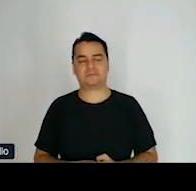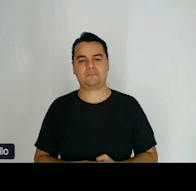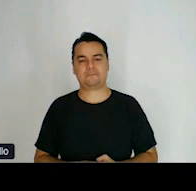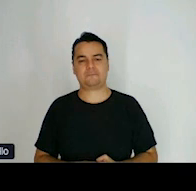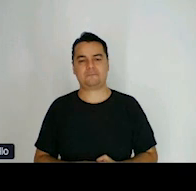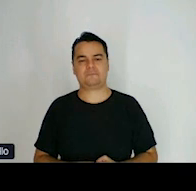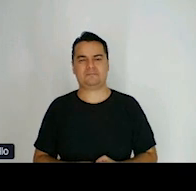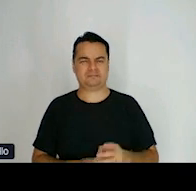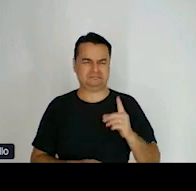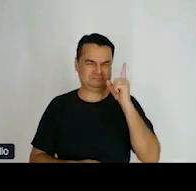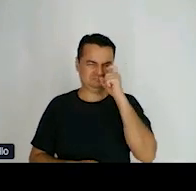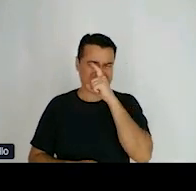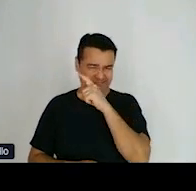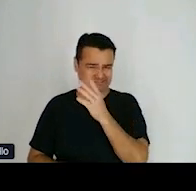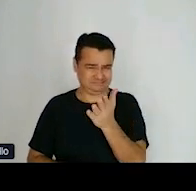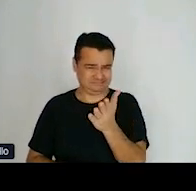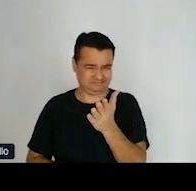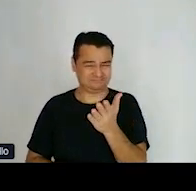entender, né?